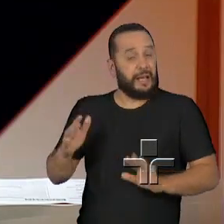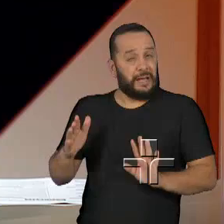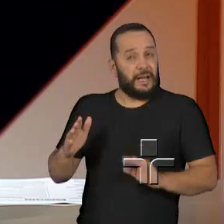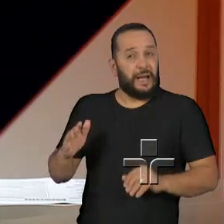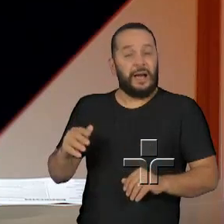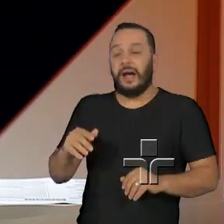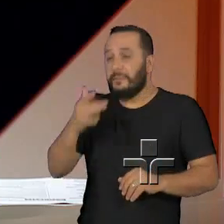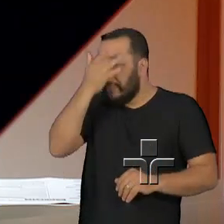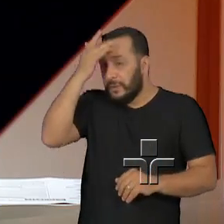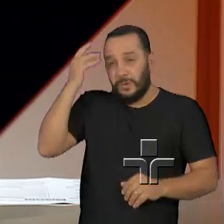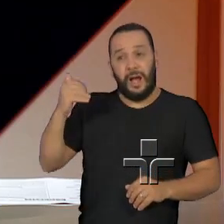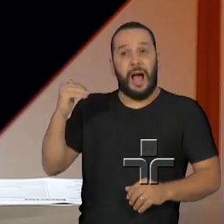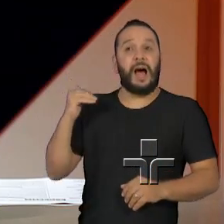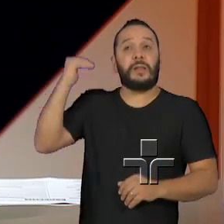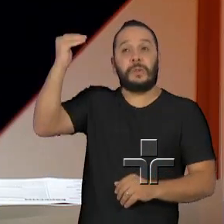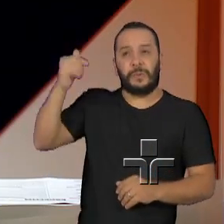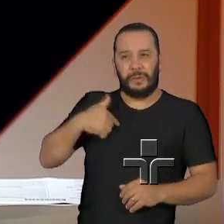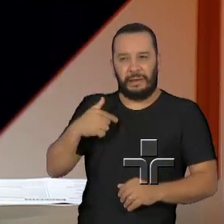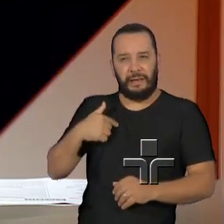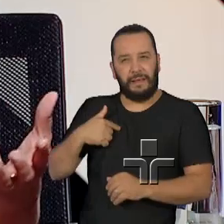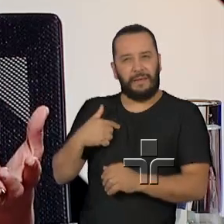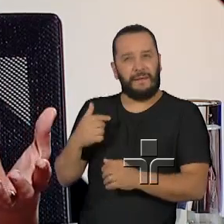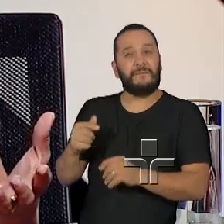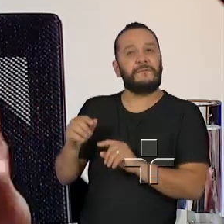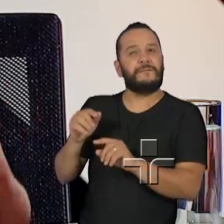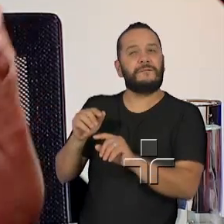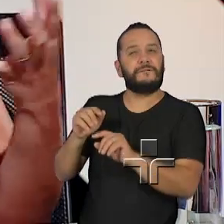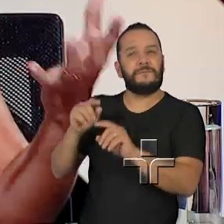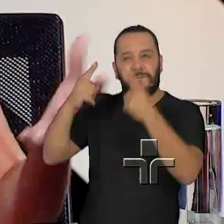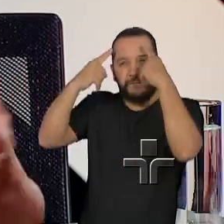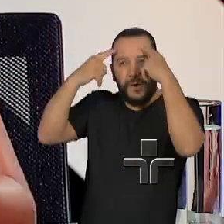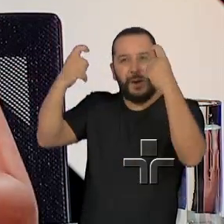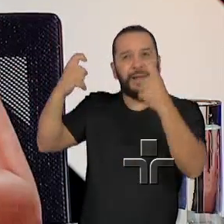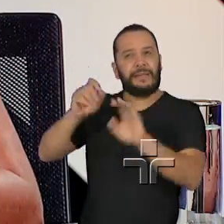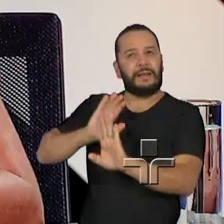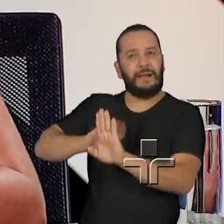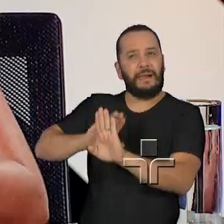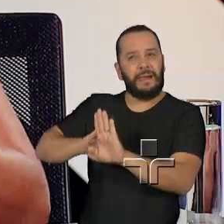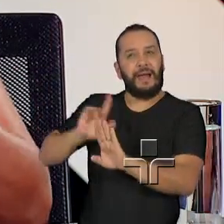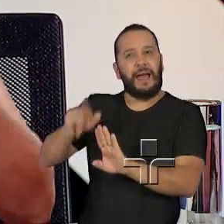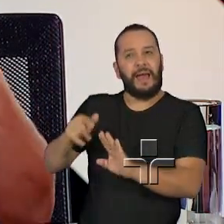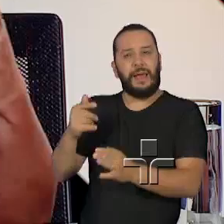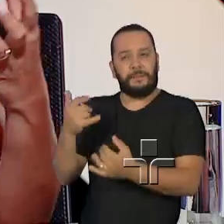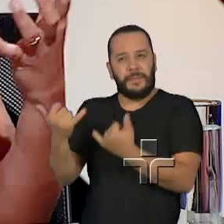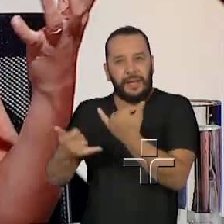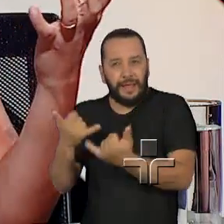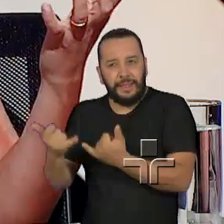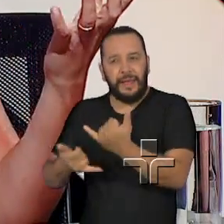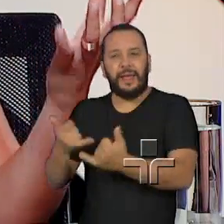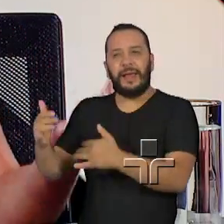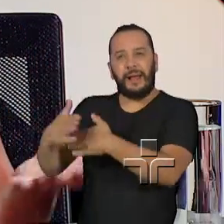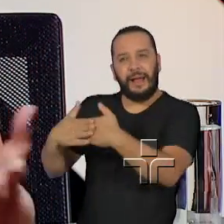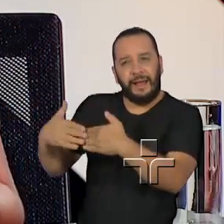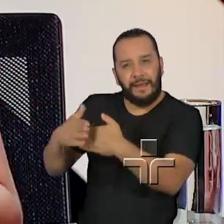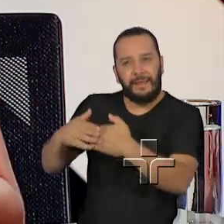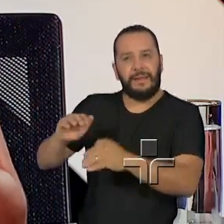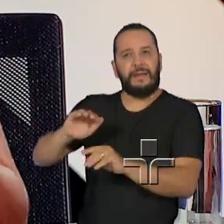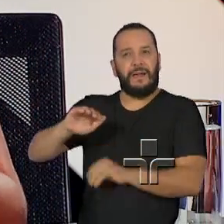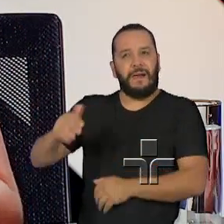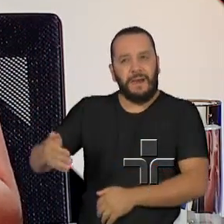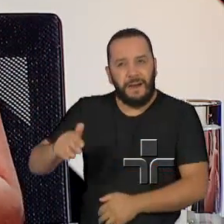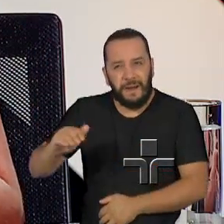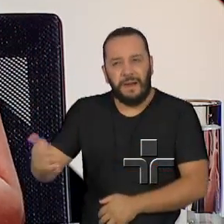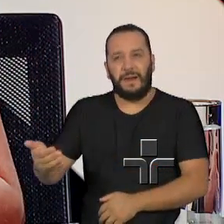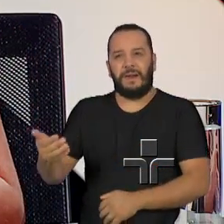família segura tem o propósito de acolher a família como um todo, acalmar a mãe, acalmar o pai, enfim, acolher a criança,